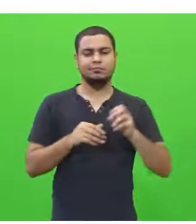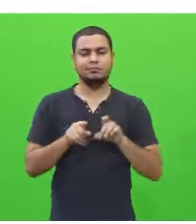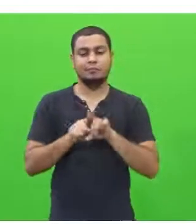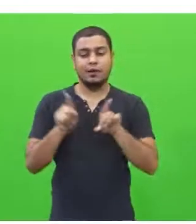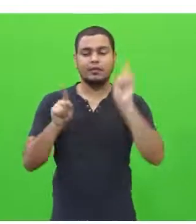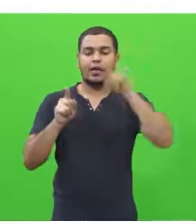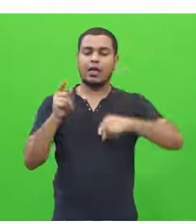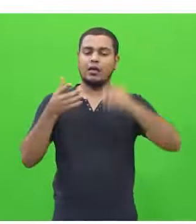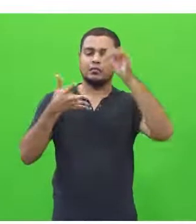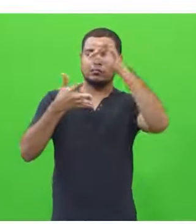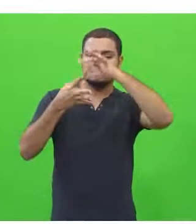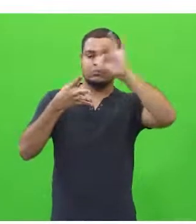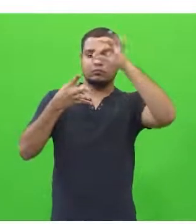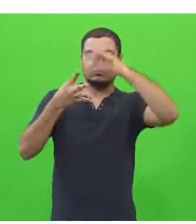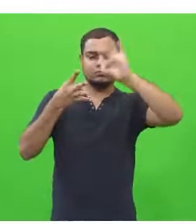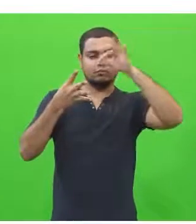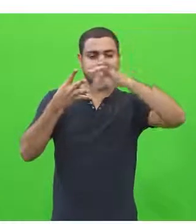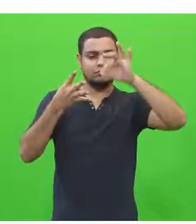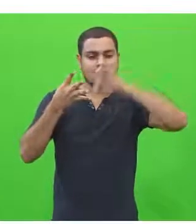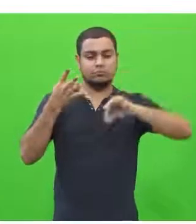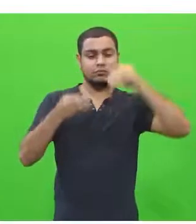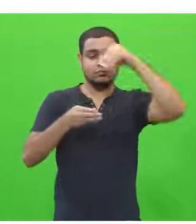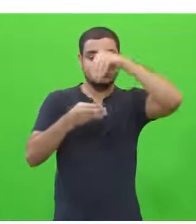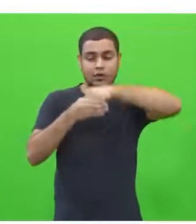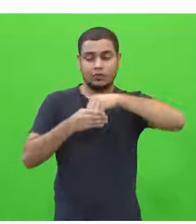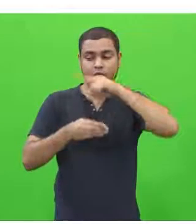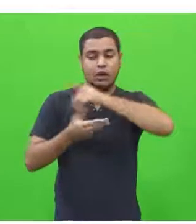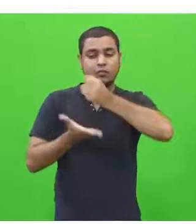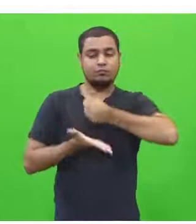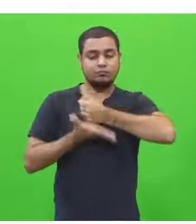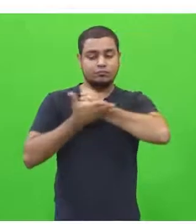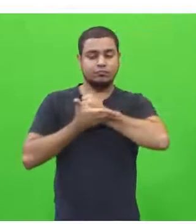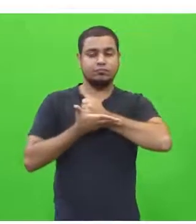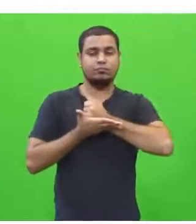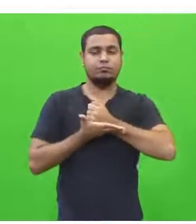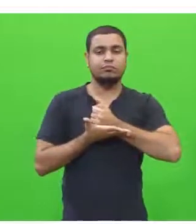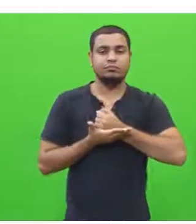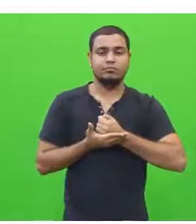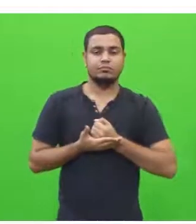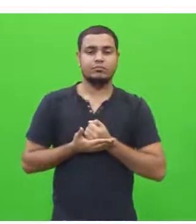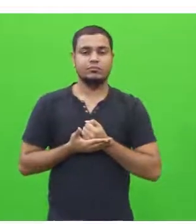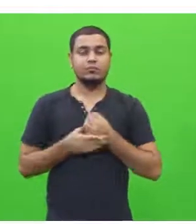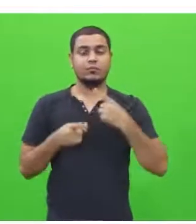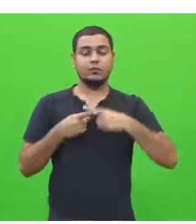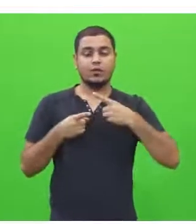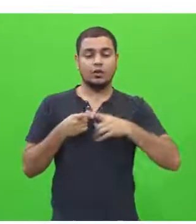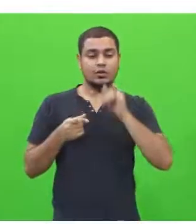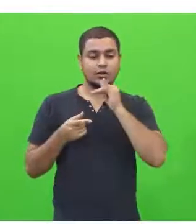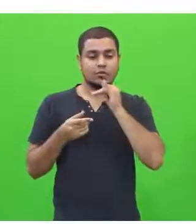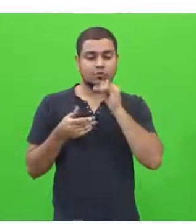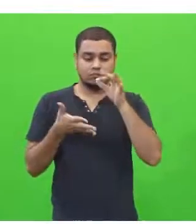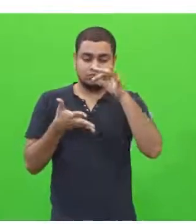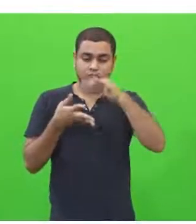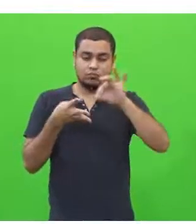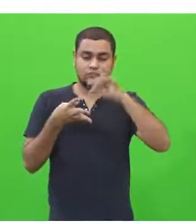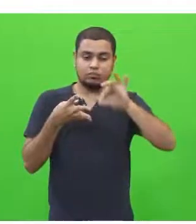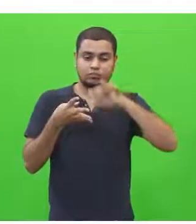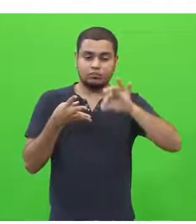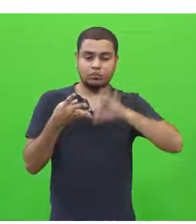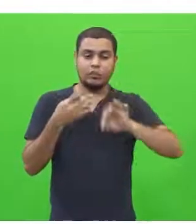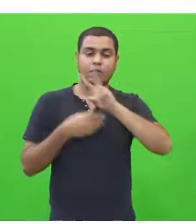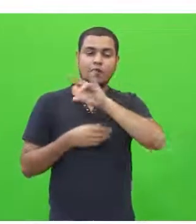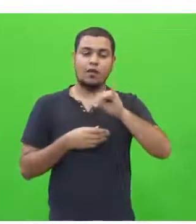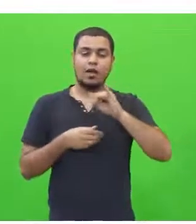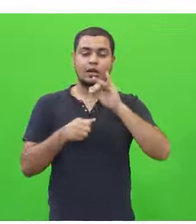elencadas nessa proposta inicial, nesse suporte inicial. Só vamos trabalhando aos pouquinhos. Nós vamos colorir nas